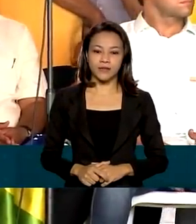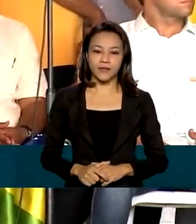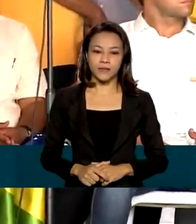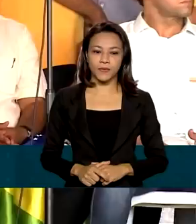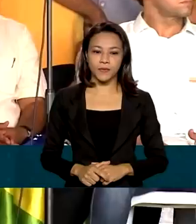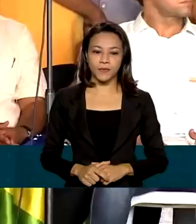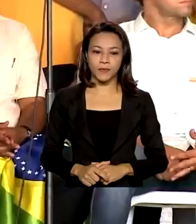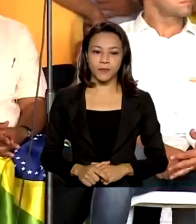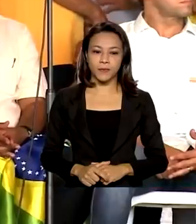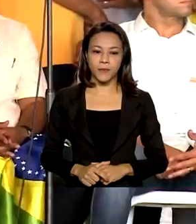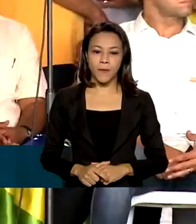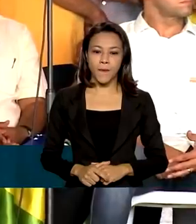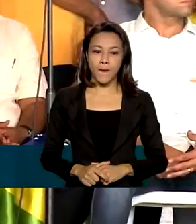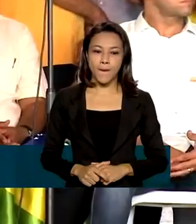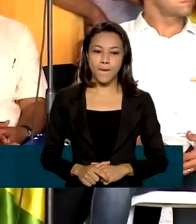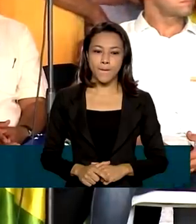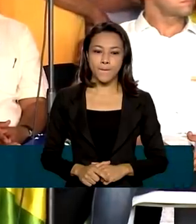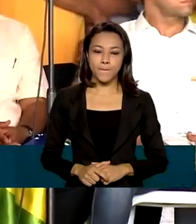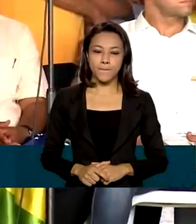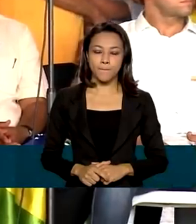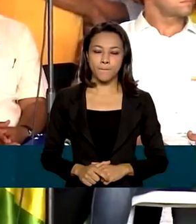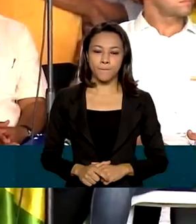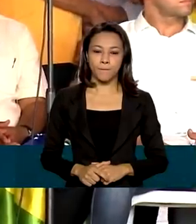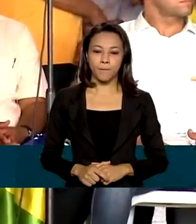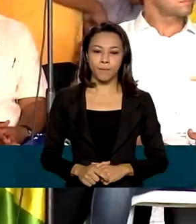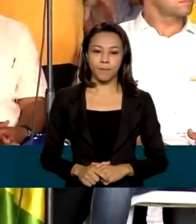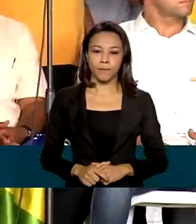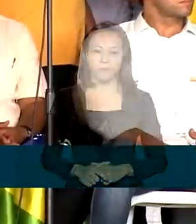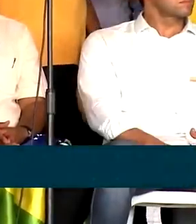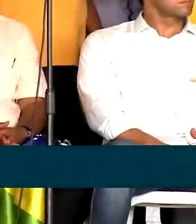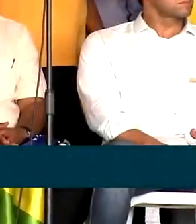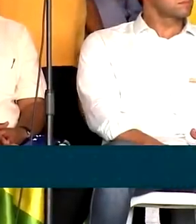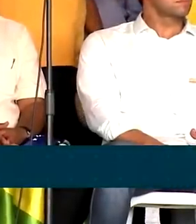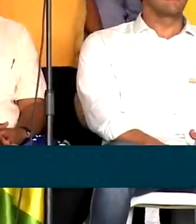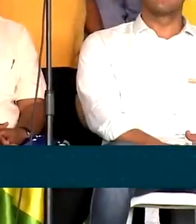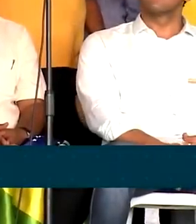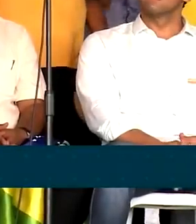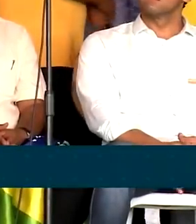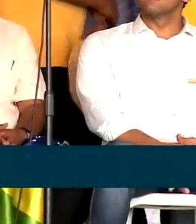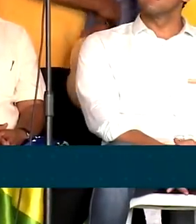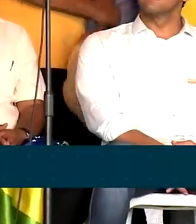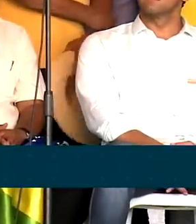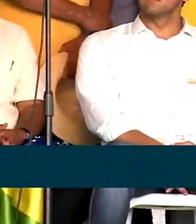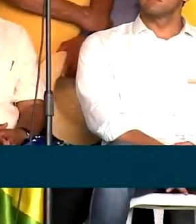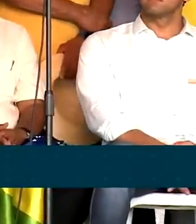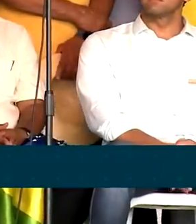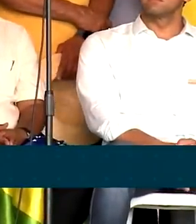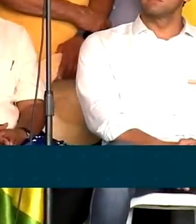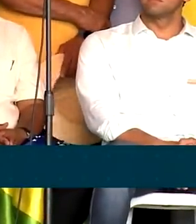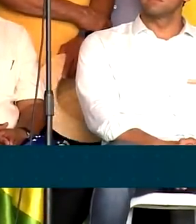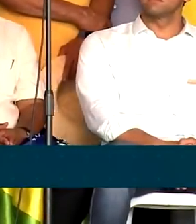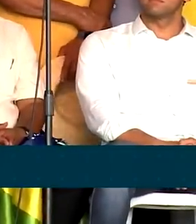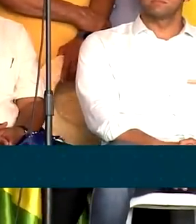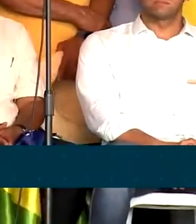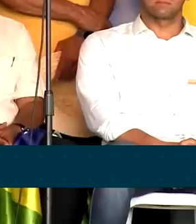boa parte de Pernambuco. E as obras hídricas que estão sendo feitas, mais de 3 mil quilômetros de canais,